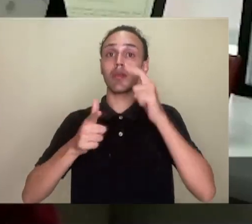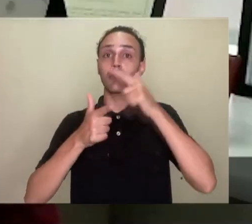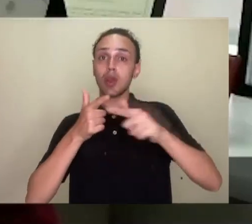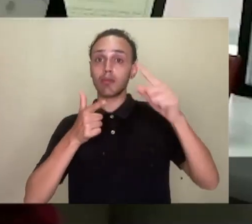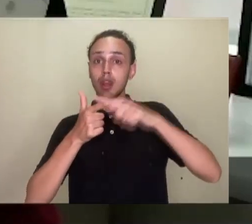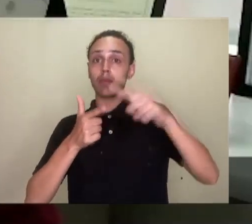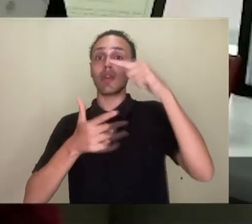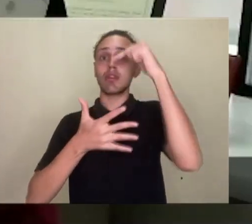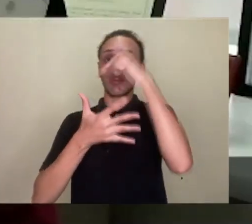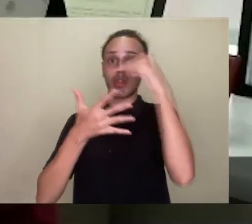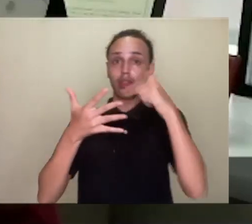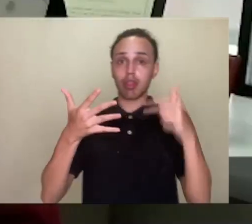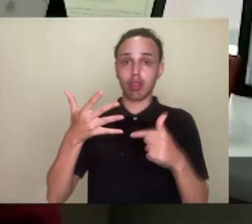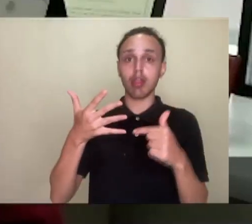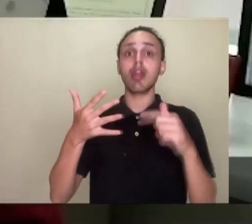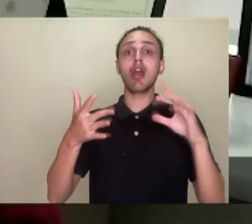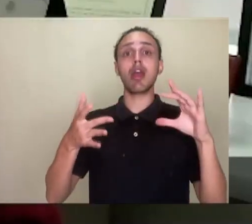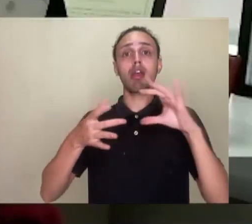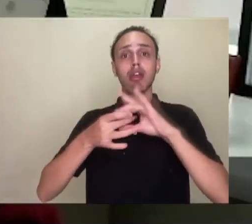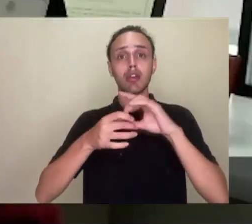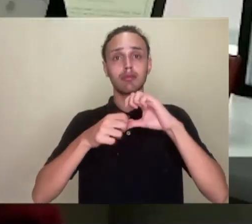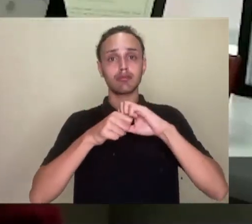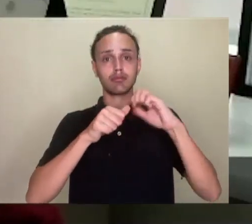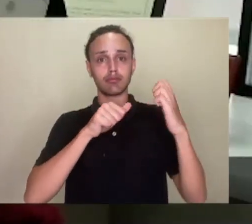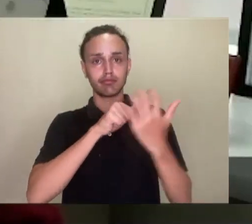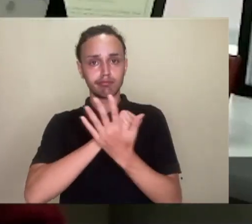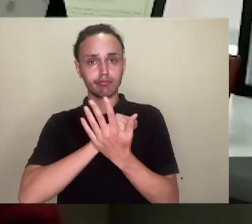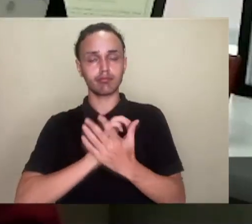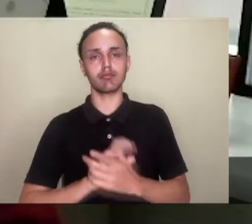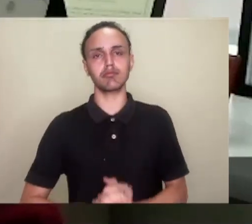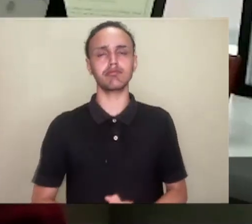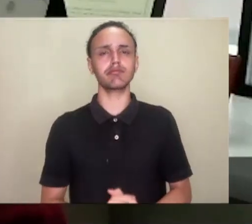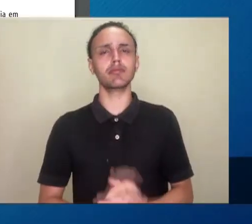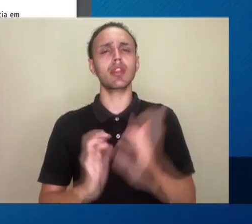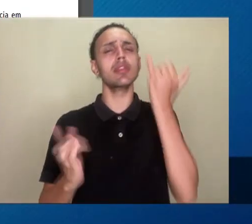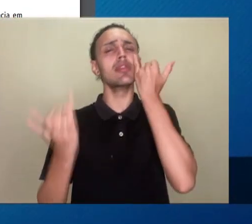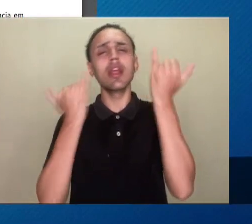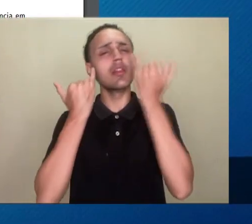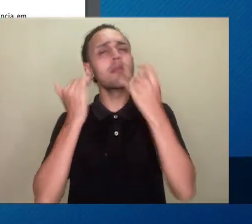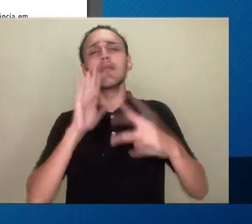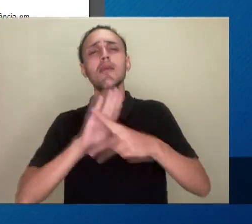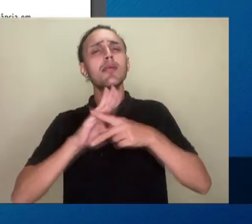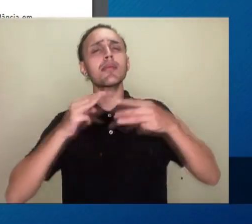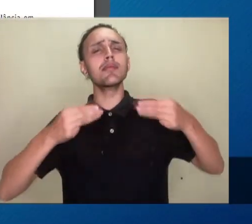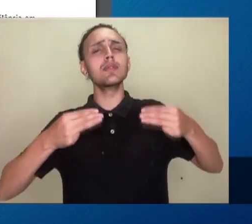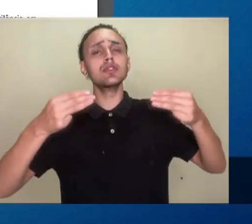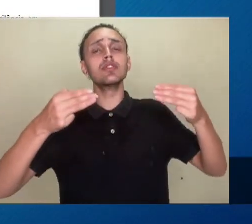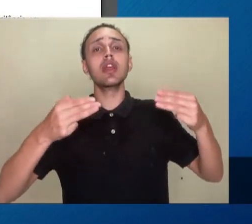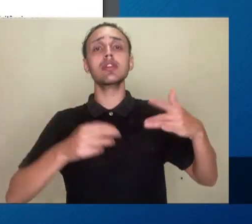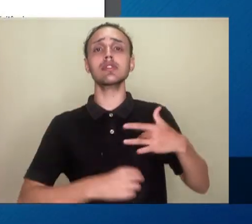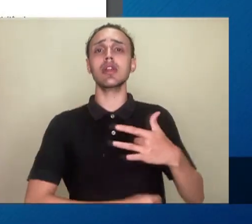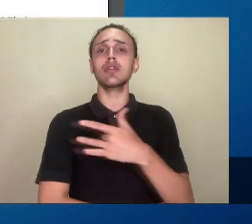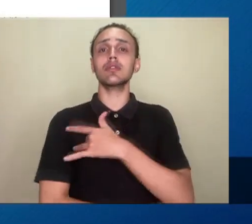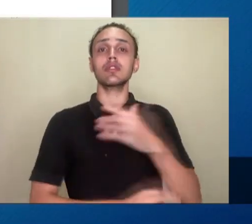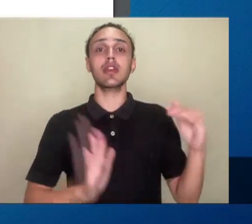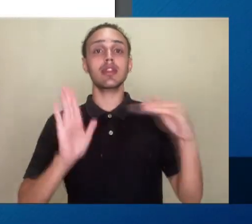atenção que tem que se dar para as possíveis complicações clínicas dessas crianças. Segundo dados do Ministério da Saúde, até